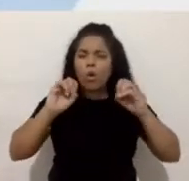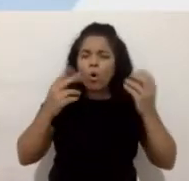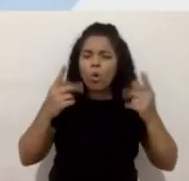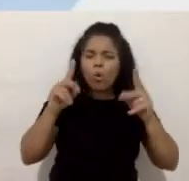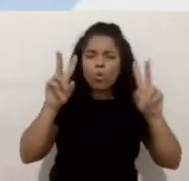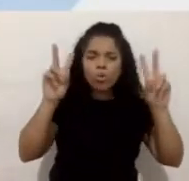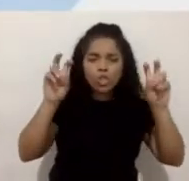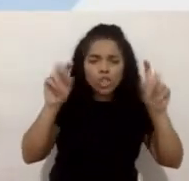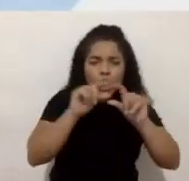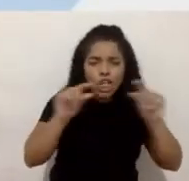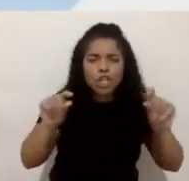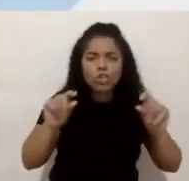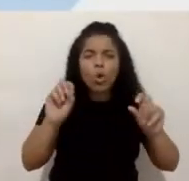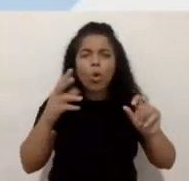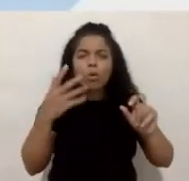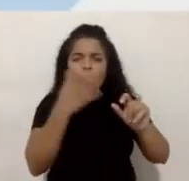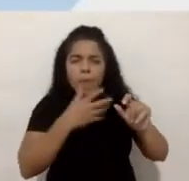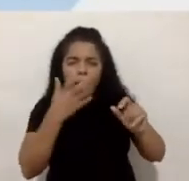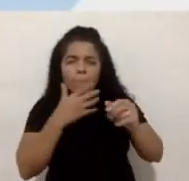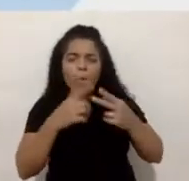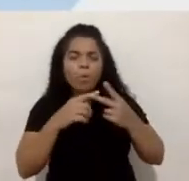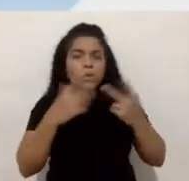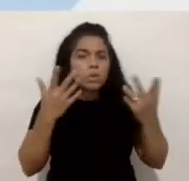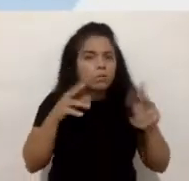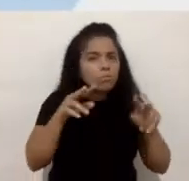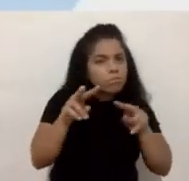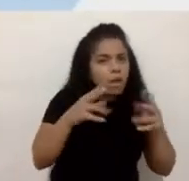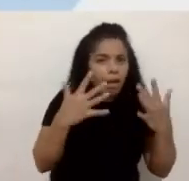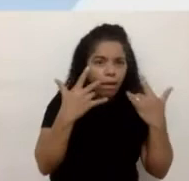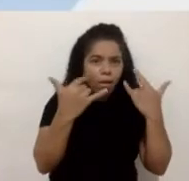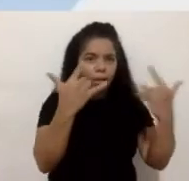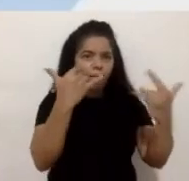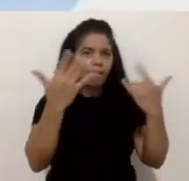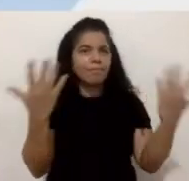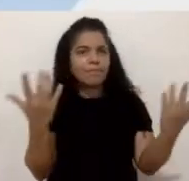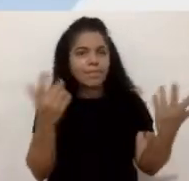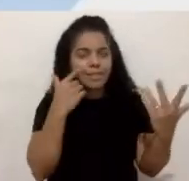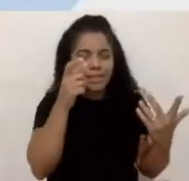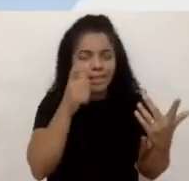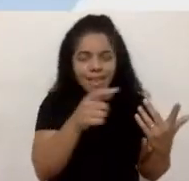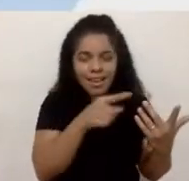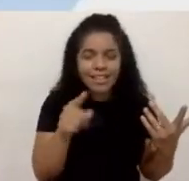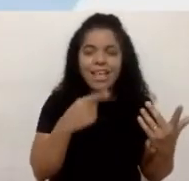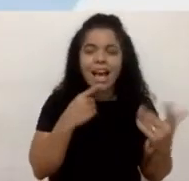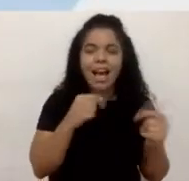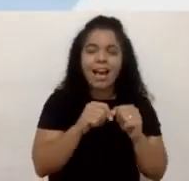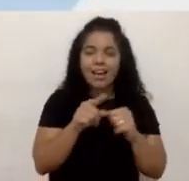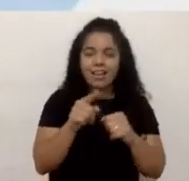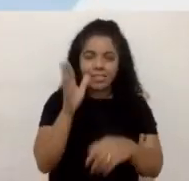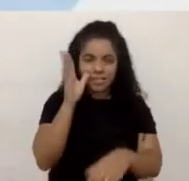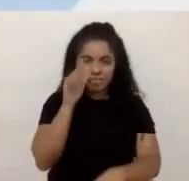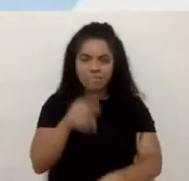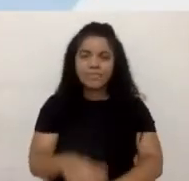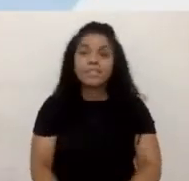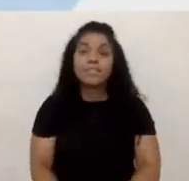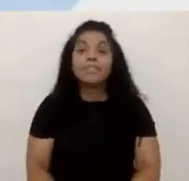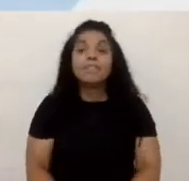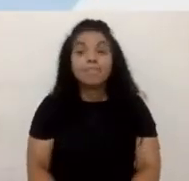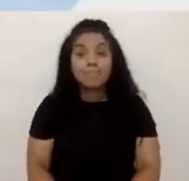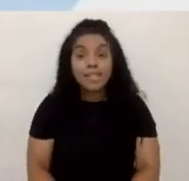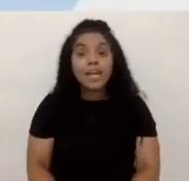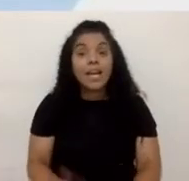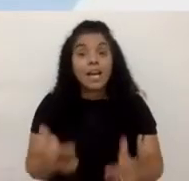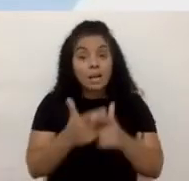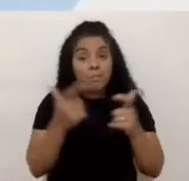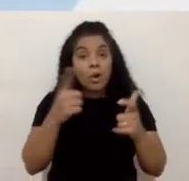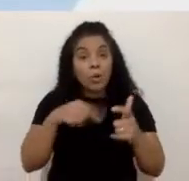a trilha sonora, o áudio, ficou interessado, né, sobre aquela produção. Acho que a maioria daqui deve fazer